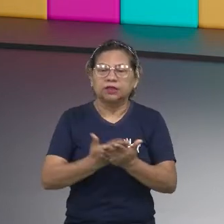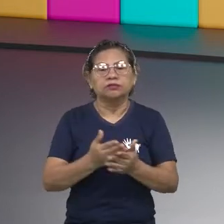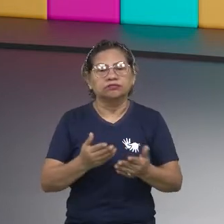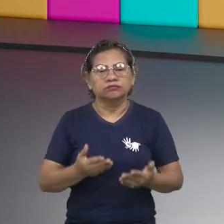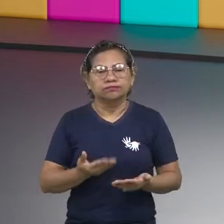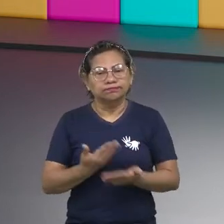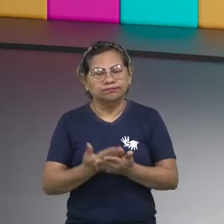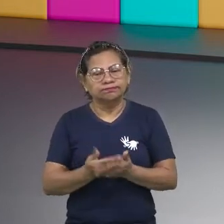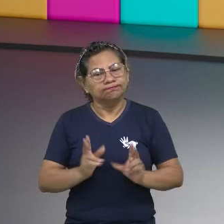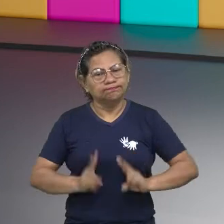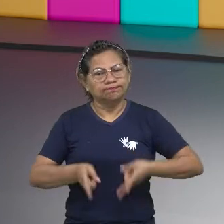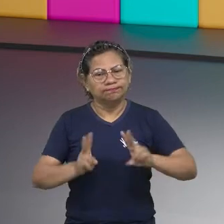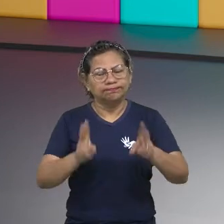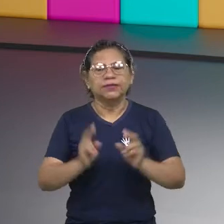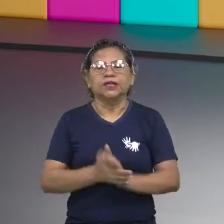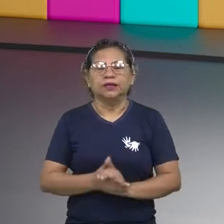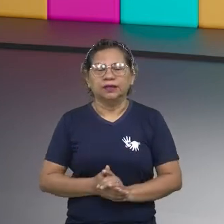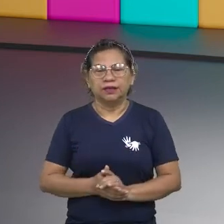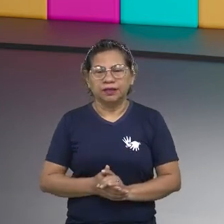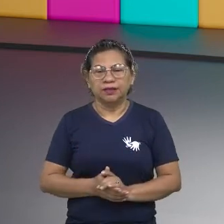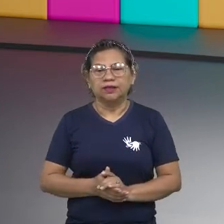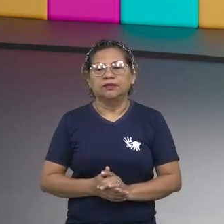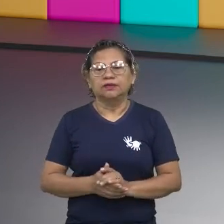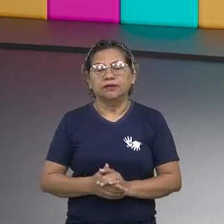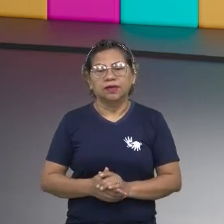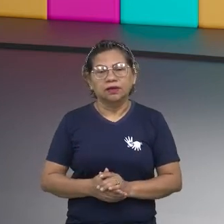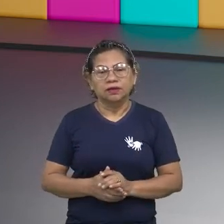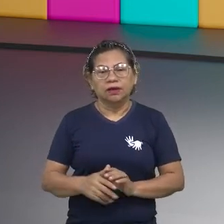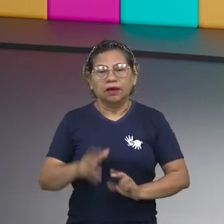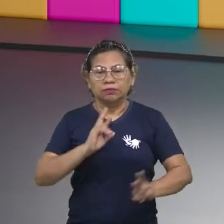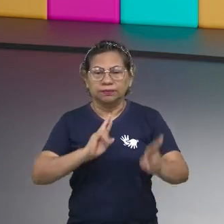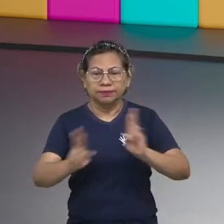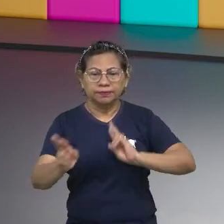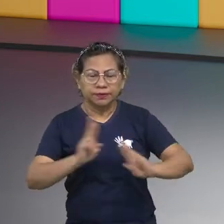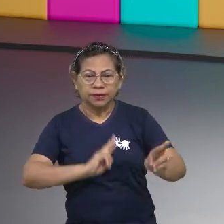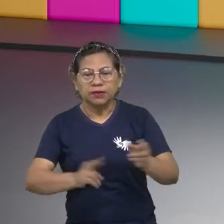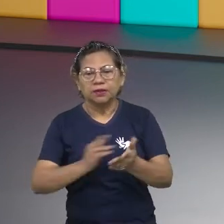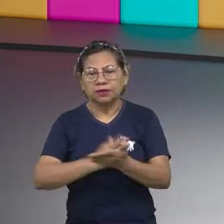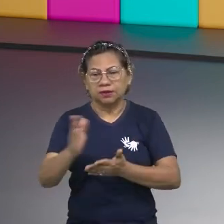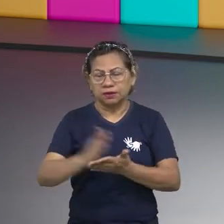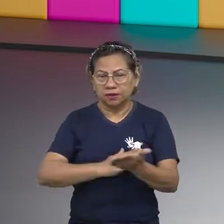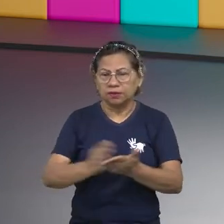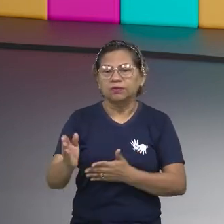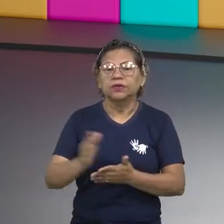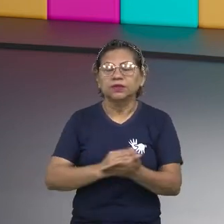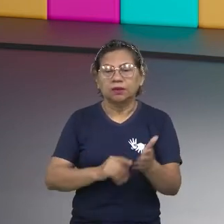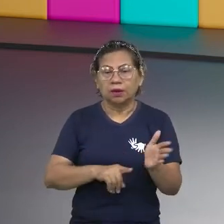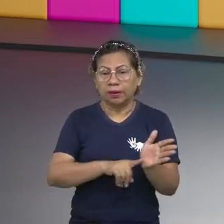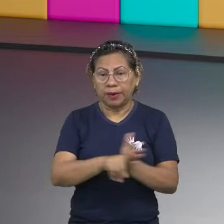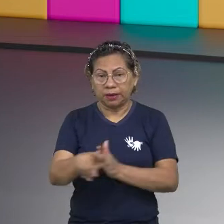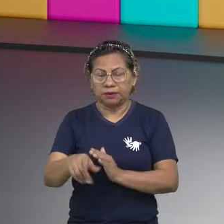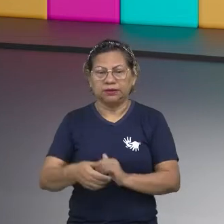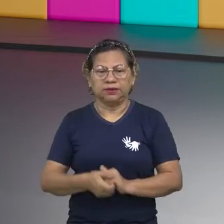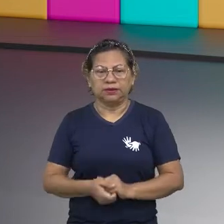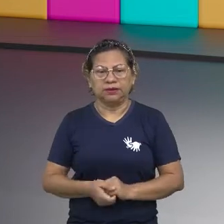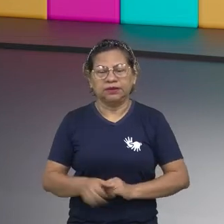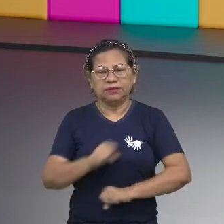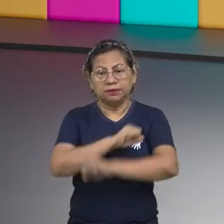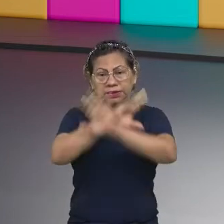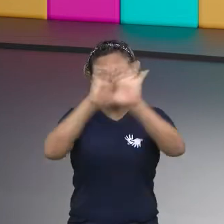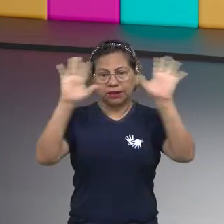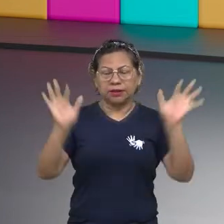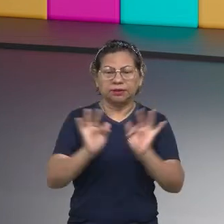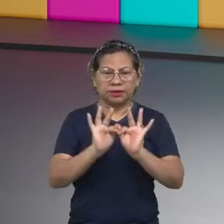eles vão responder algumas perguntas. Tá? E aí, só que eles vão falar assim, de forma mais clara, mais